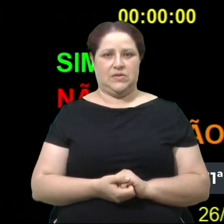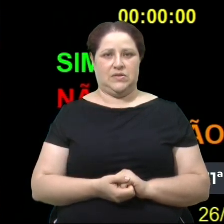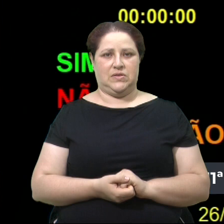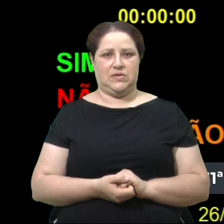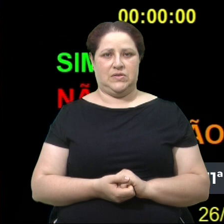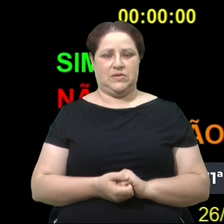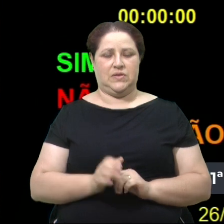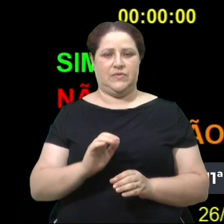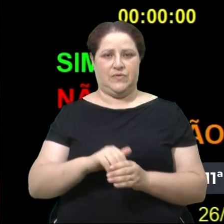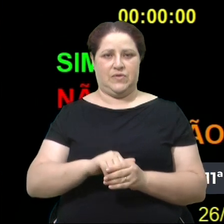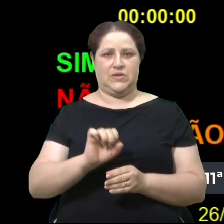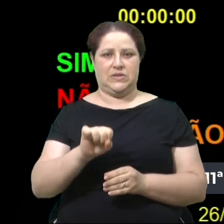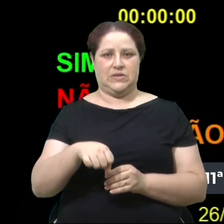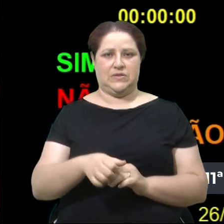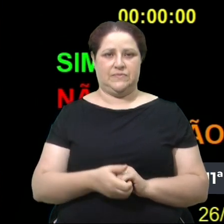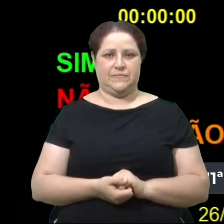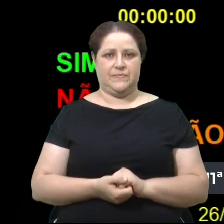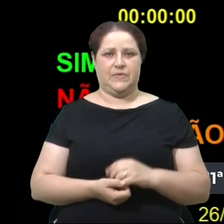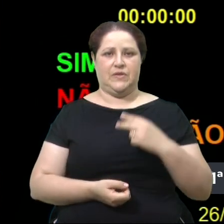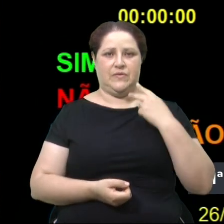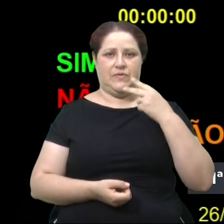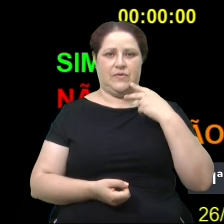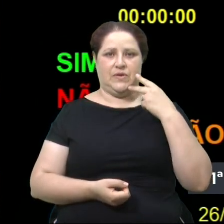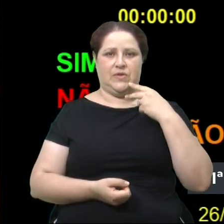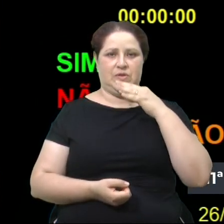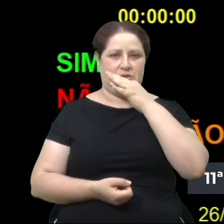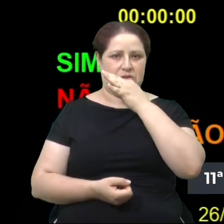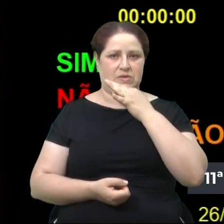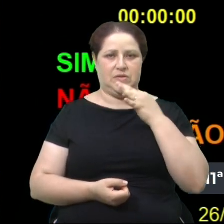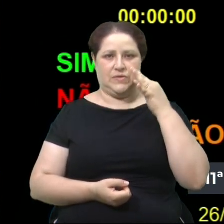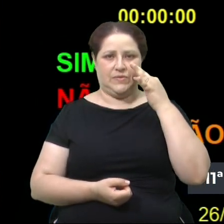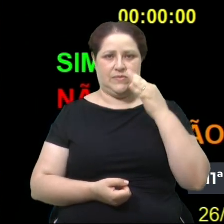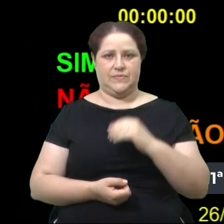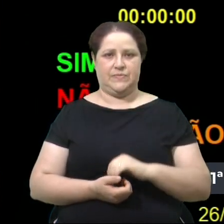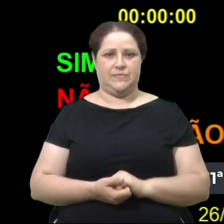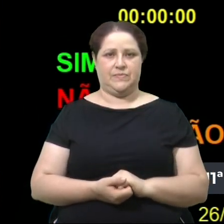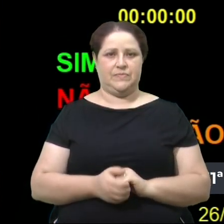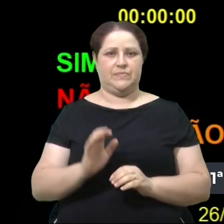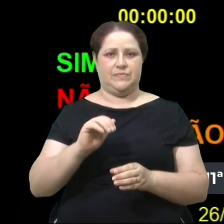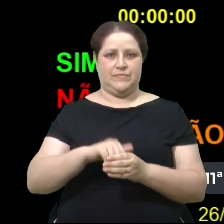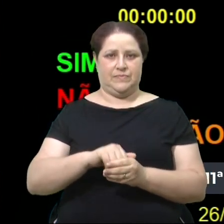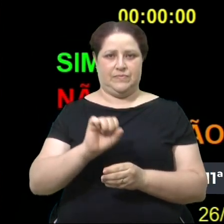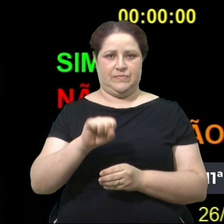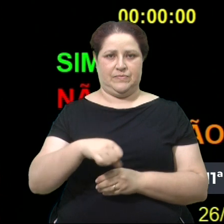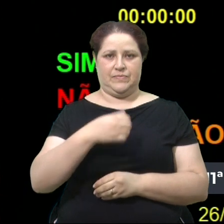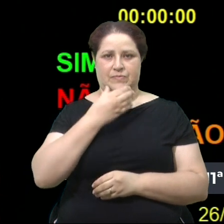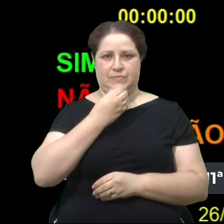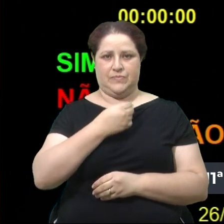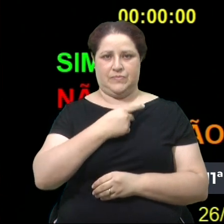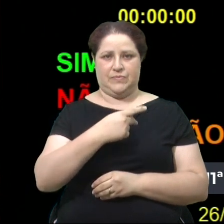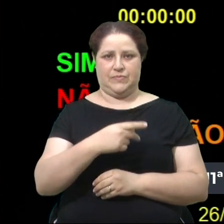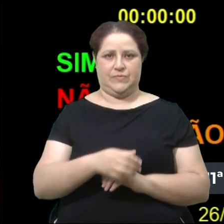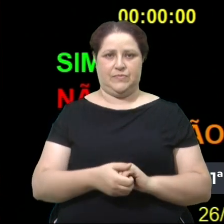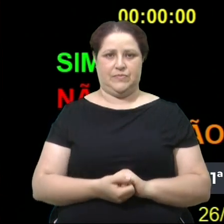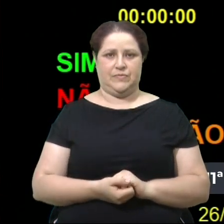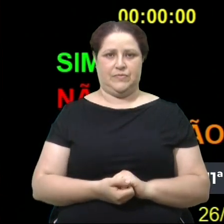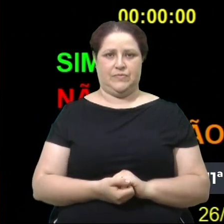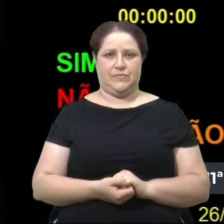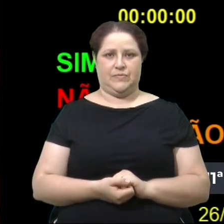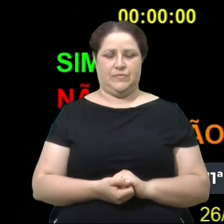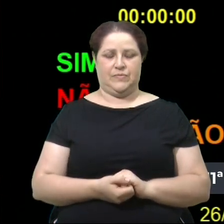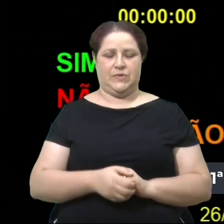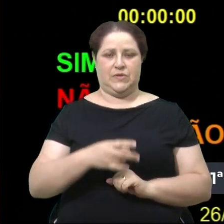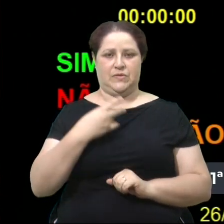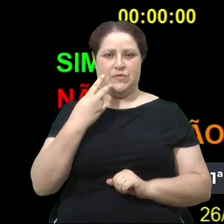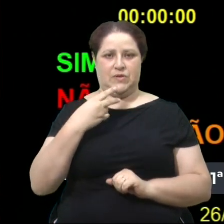Voto sim. Vereadora Tatiana Friço. Voto sim, senhor presidente. Vereador Velocino Ues.